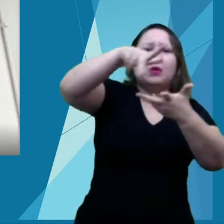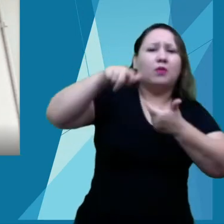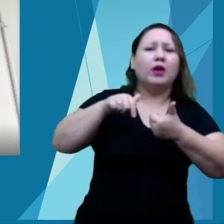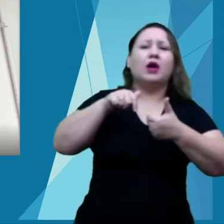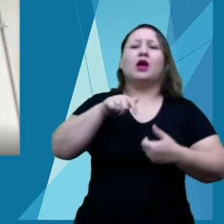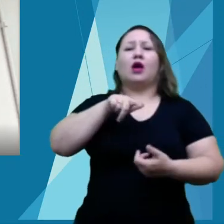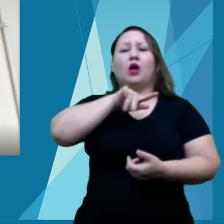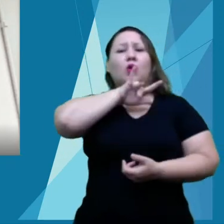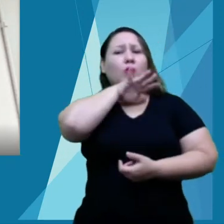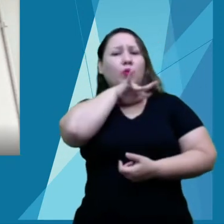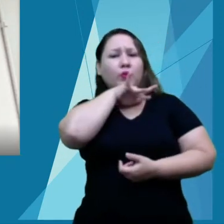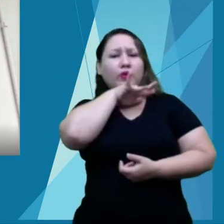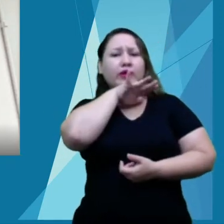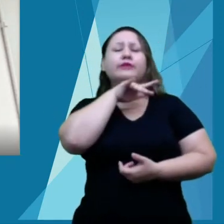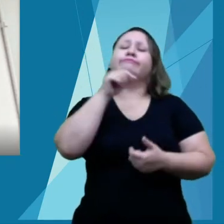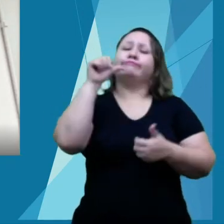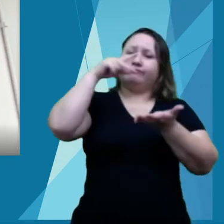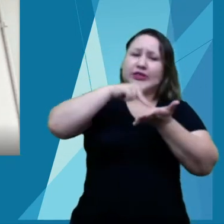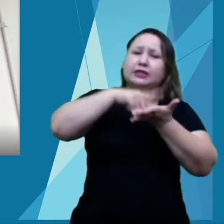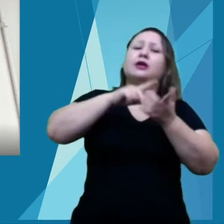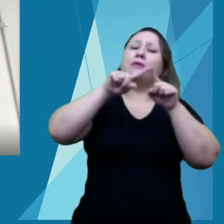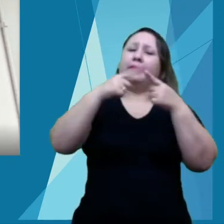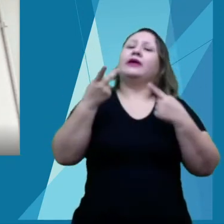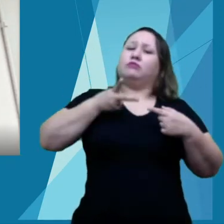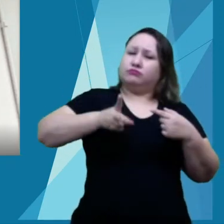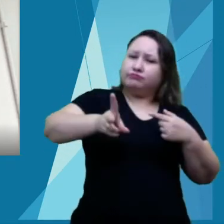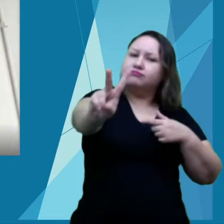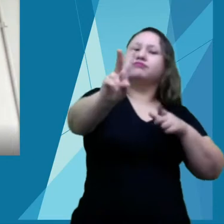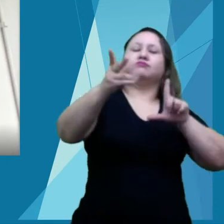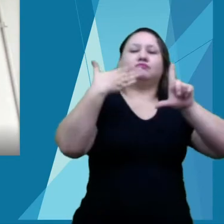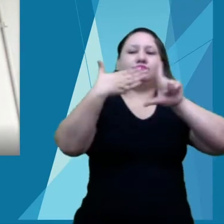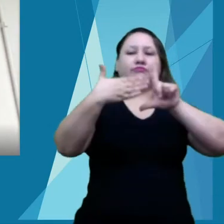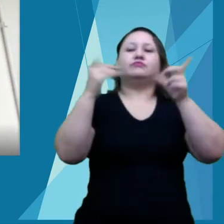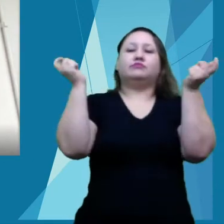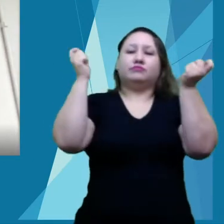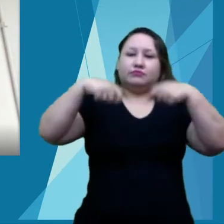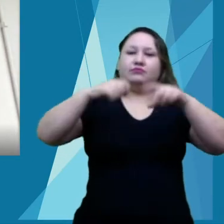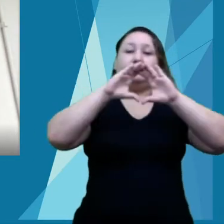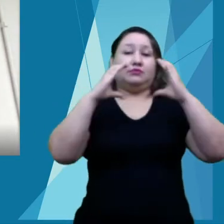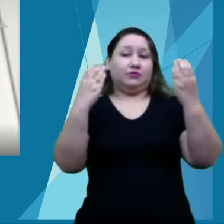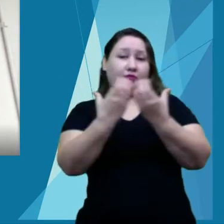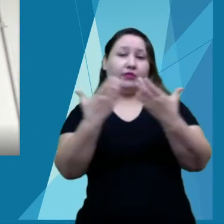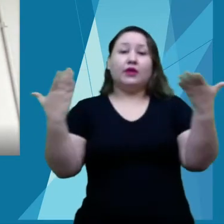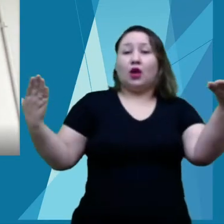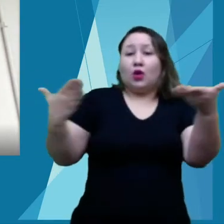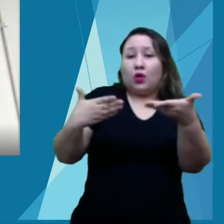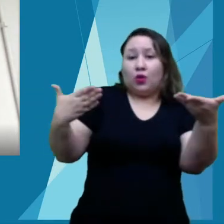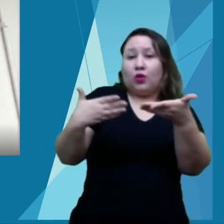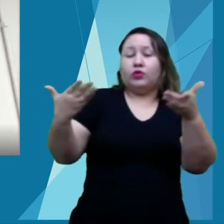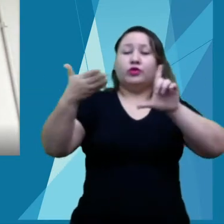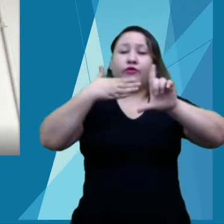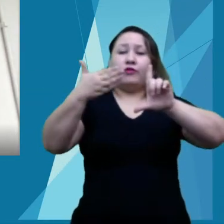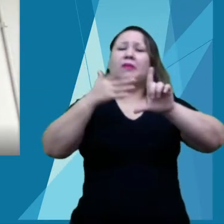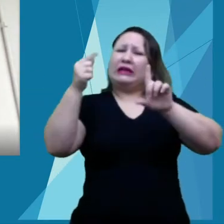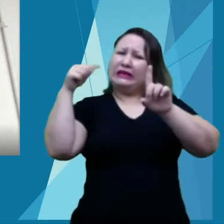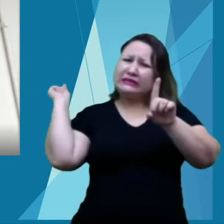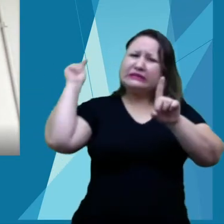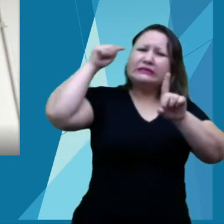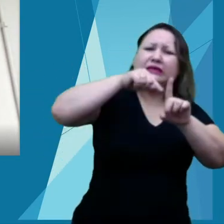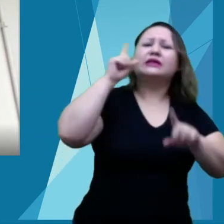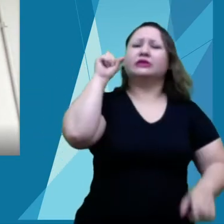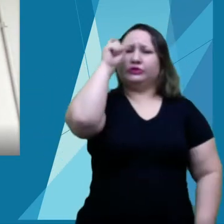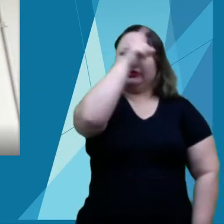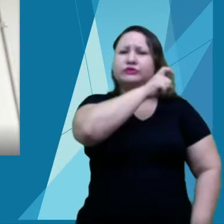comunidade o que temos feito na instituição. Esse novo formato online foi um desafio para todos.